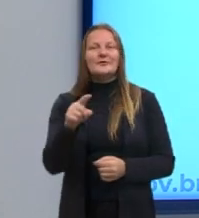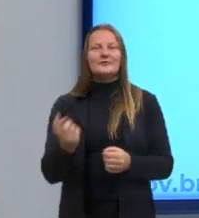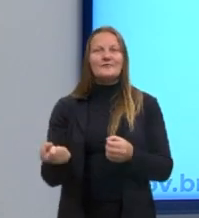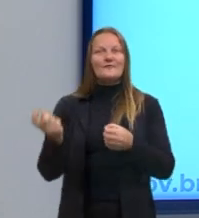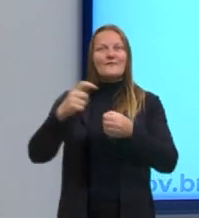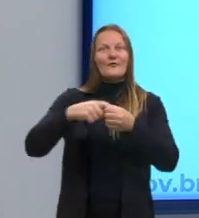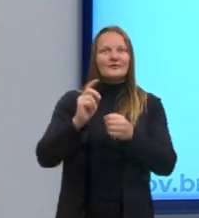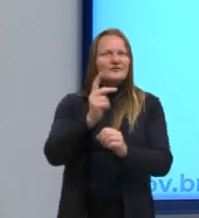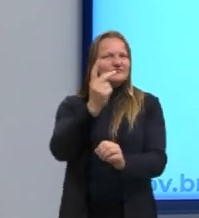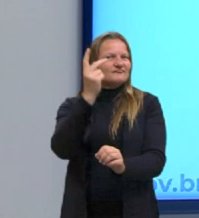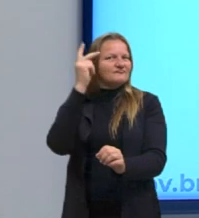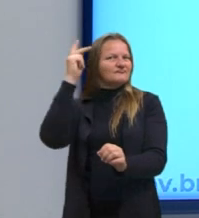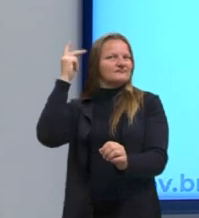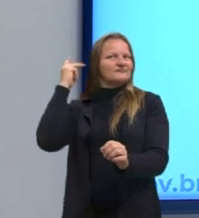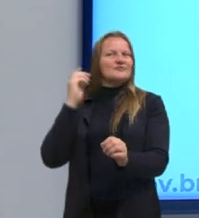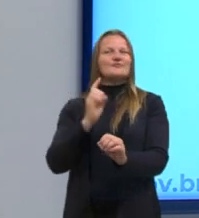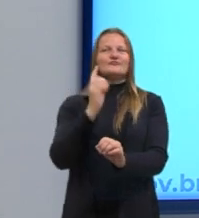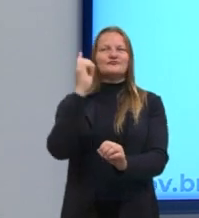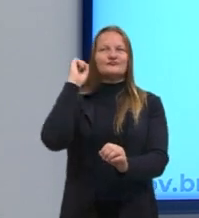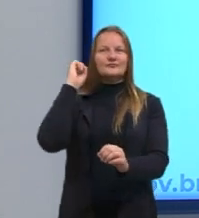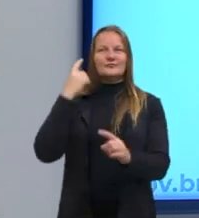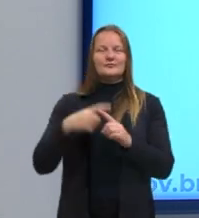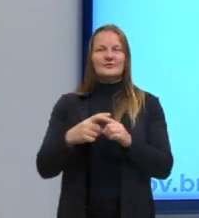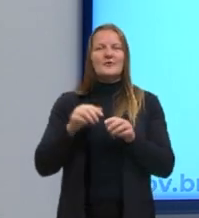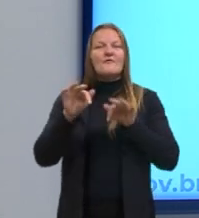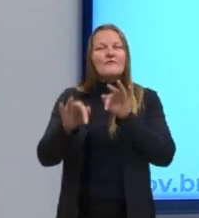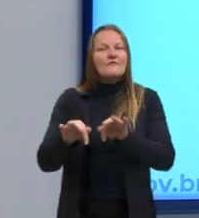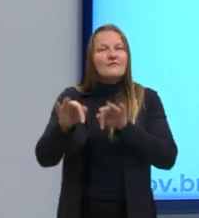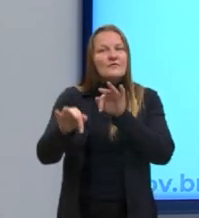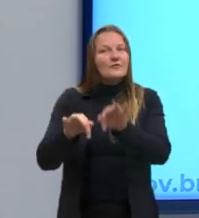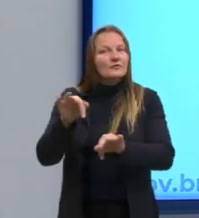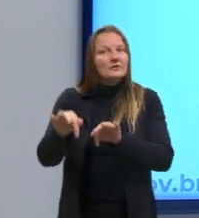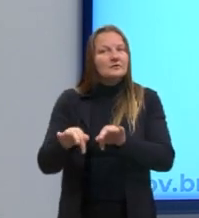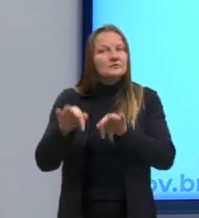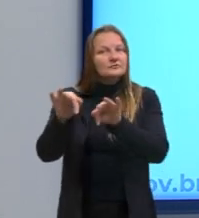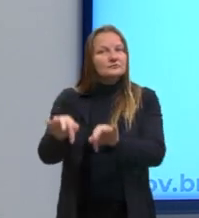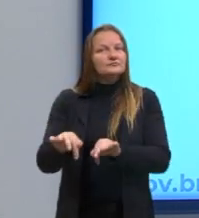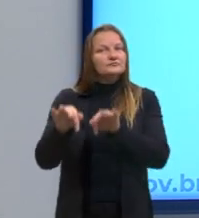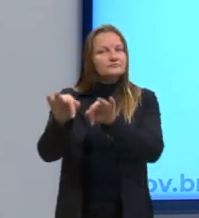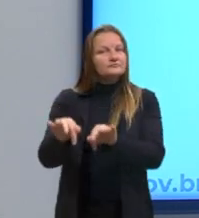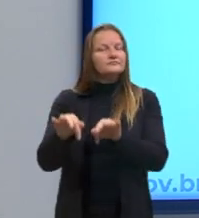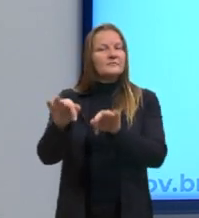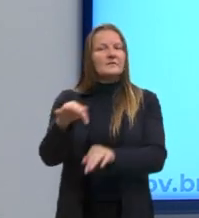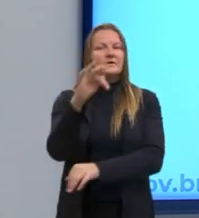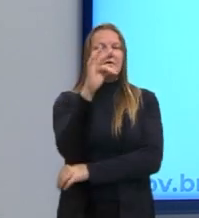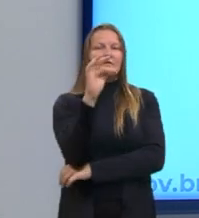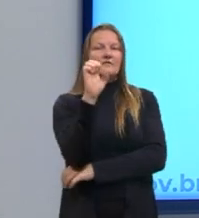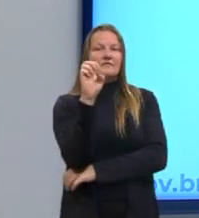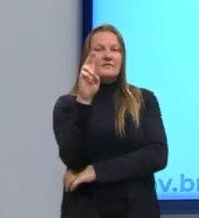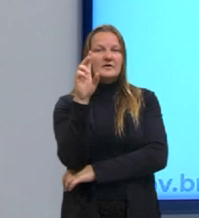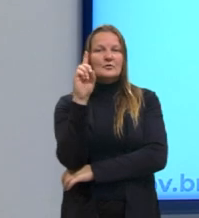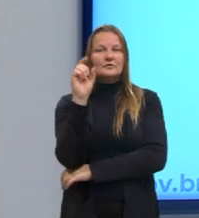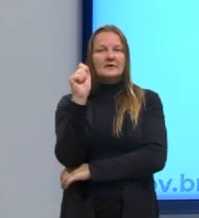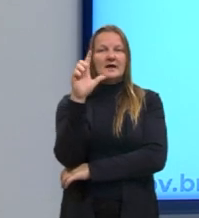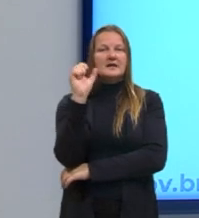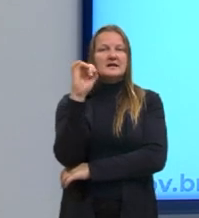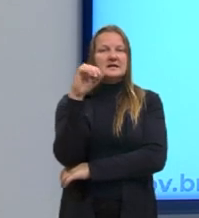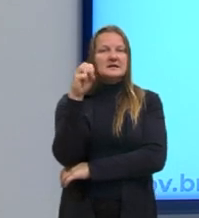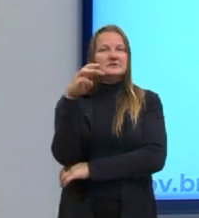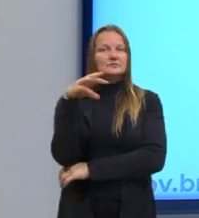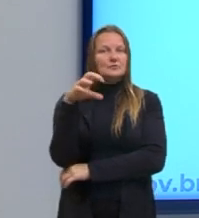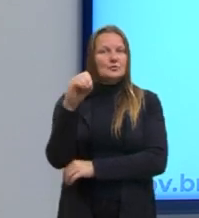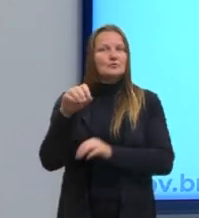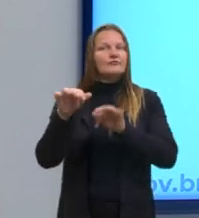história, ocorre o período do feudalismo. Nesse período feudal, a mobilidade social é